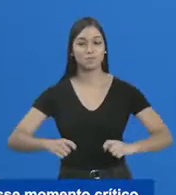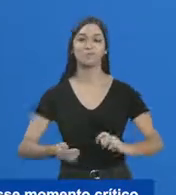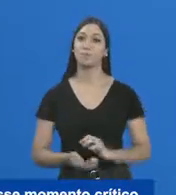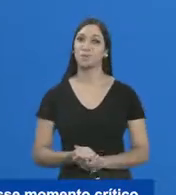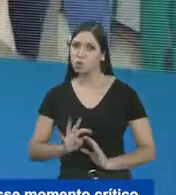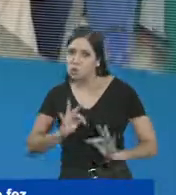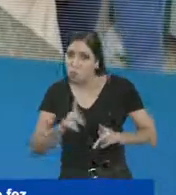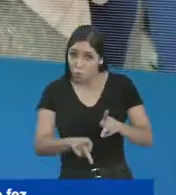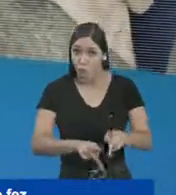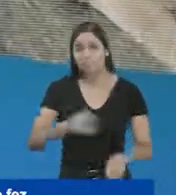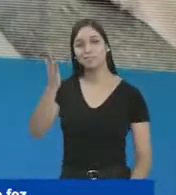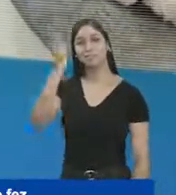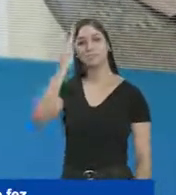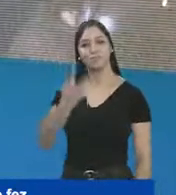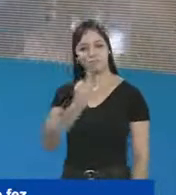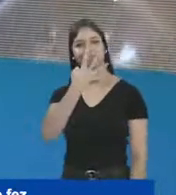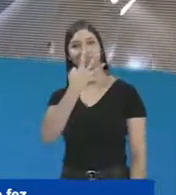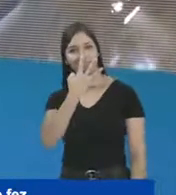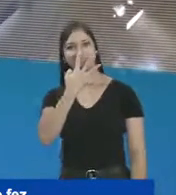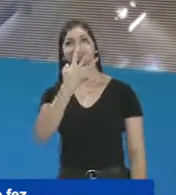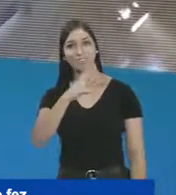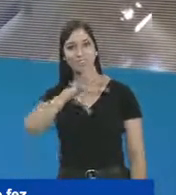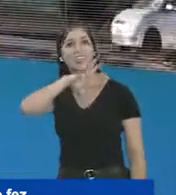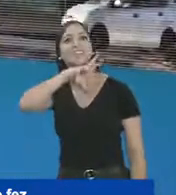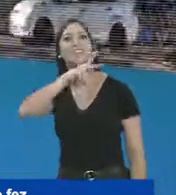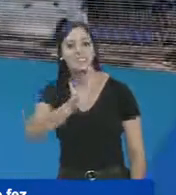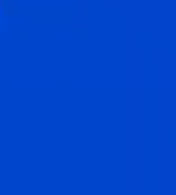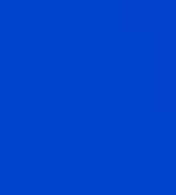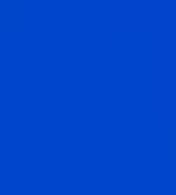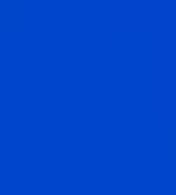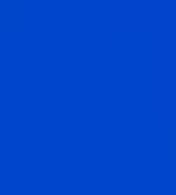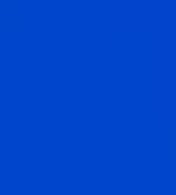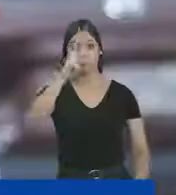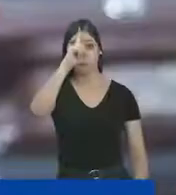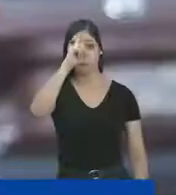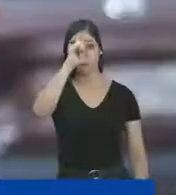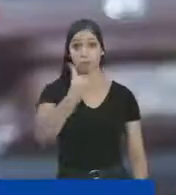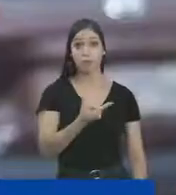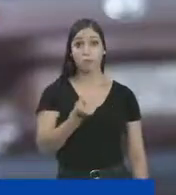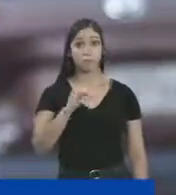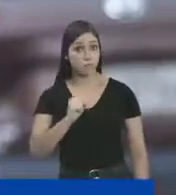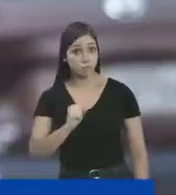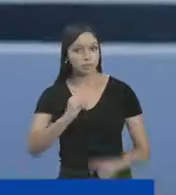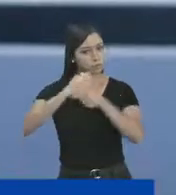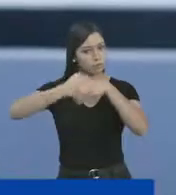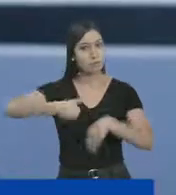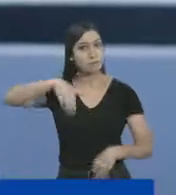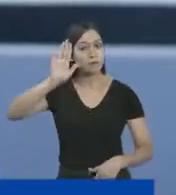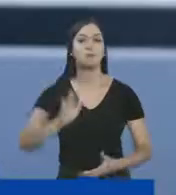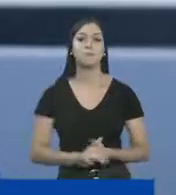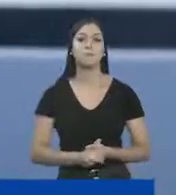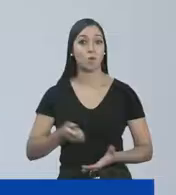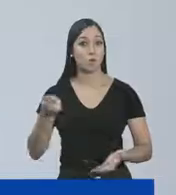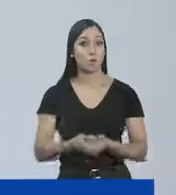para esse momento. E toda a população sabe e reconhece o que Odelmo fez. Abriu um hospital em 20 dias. Testou